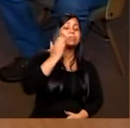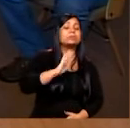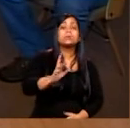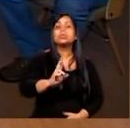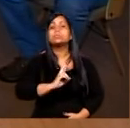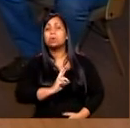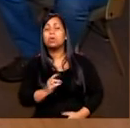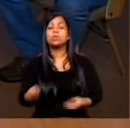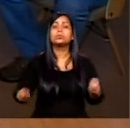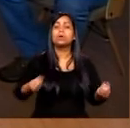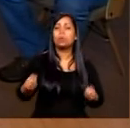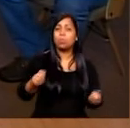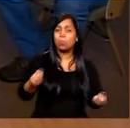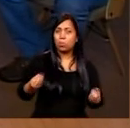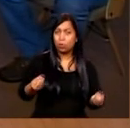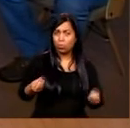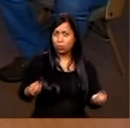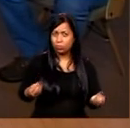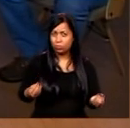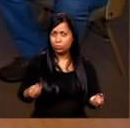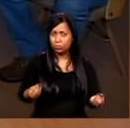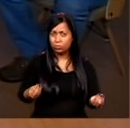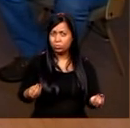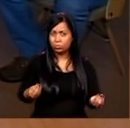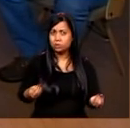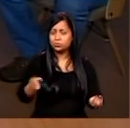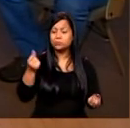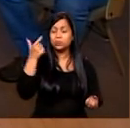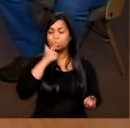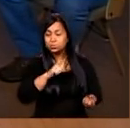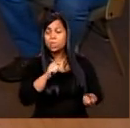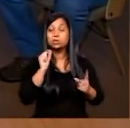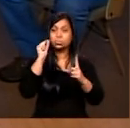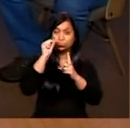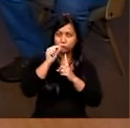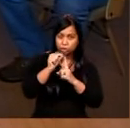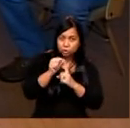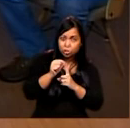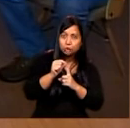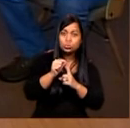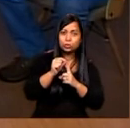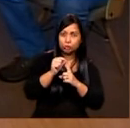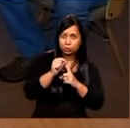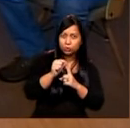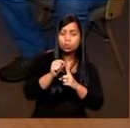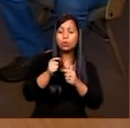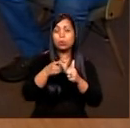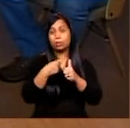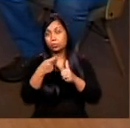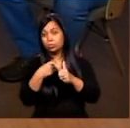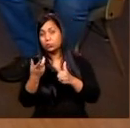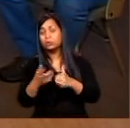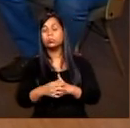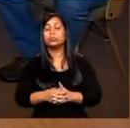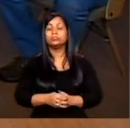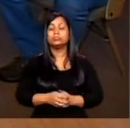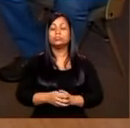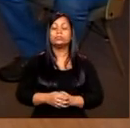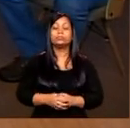resultados? Vocês conseguem ter uma noção? Se vocês alcançam esse objetivo, mas eu acho que seria um primeiro? Sim.